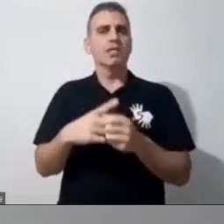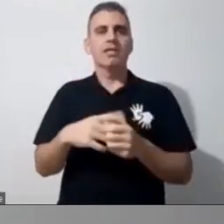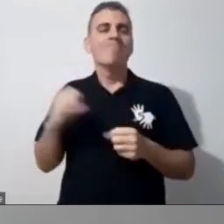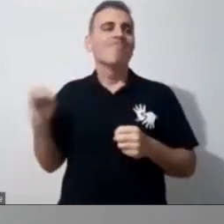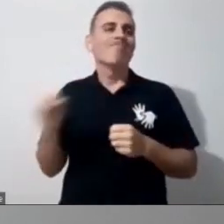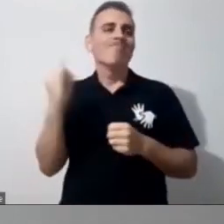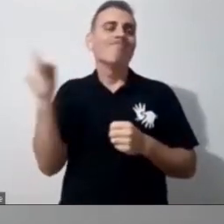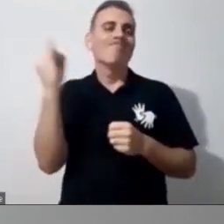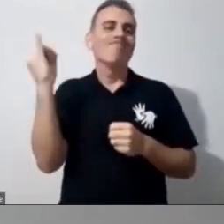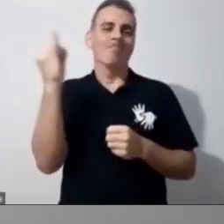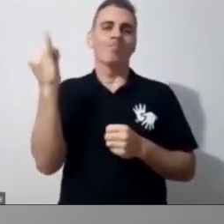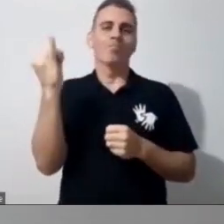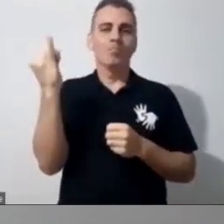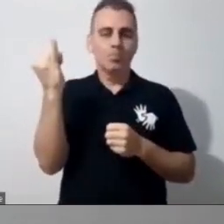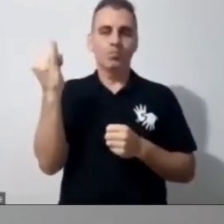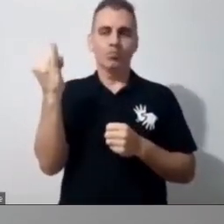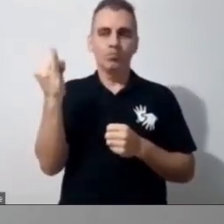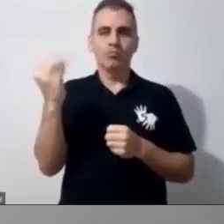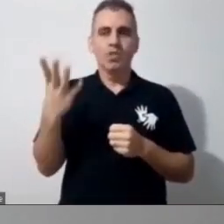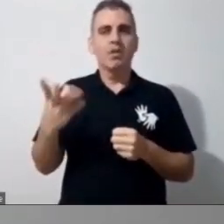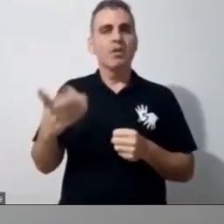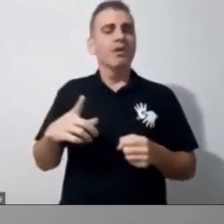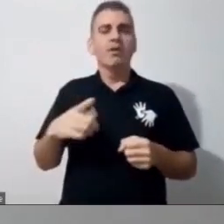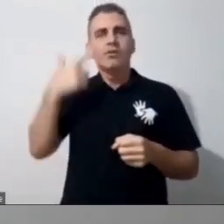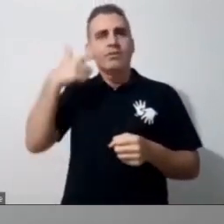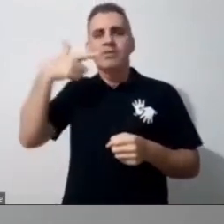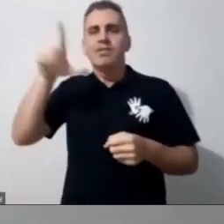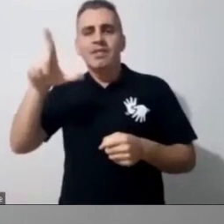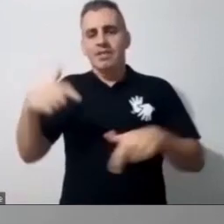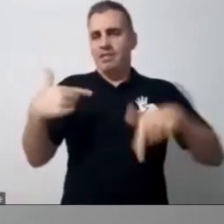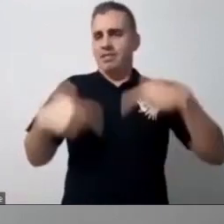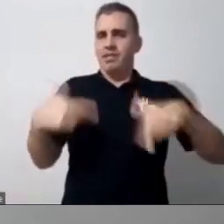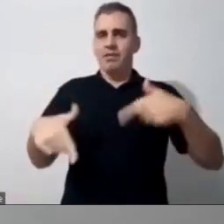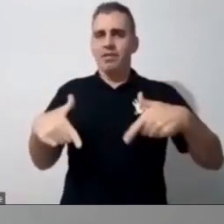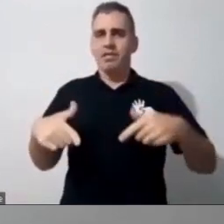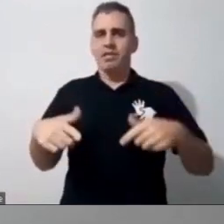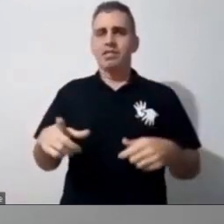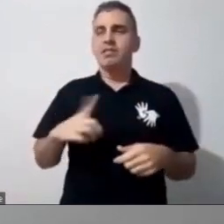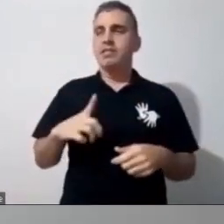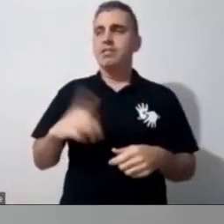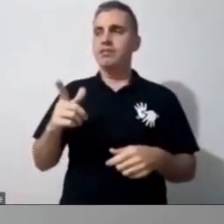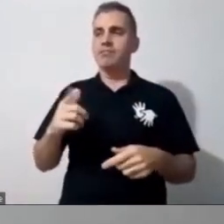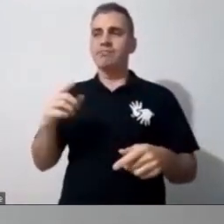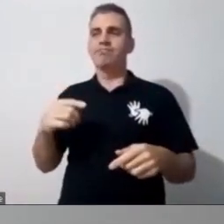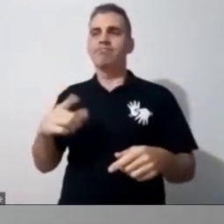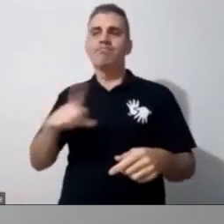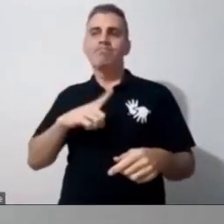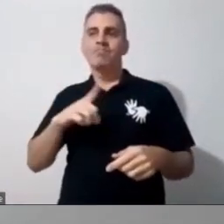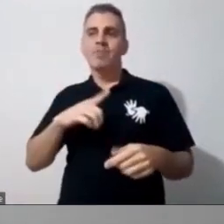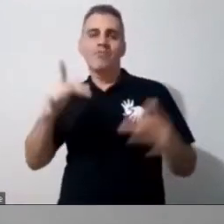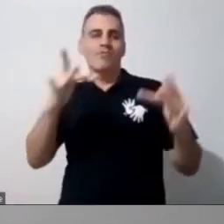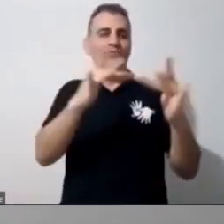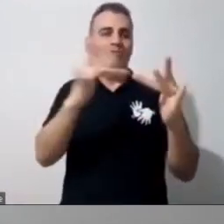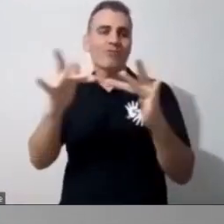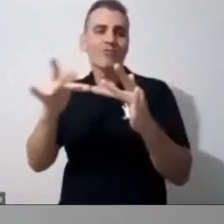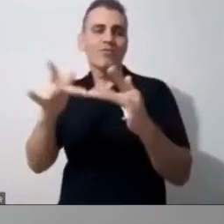Porque tu não consegue fazer um bom trabalho se tu não estiver afinado com essa família. Tu tem que conhecer esse aluno,